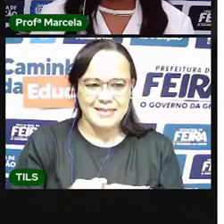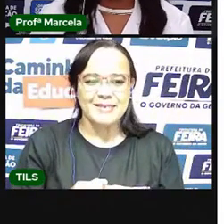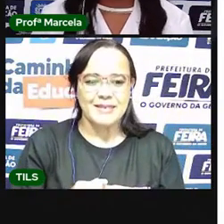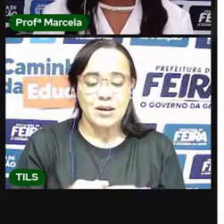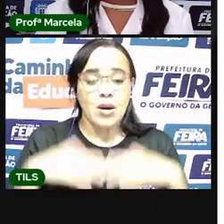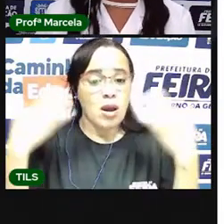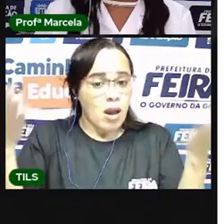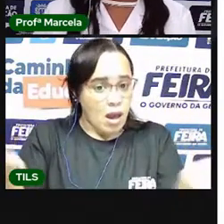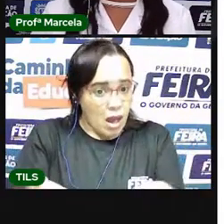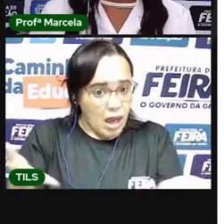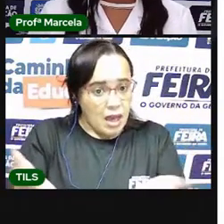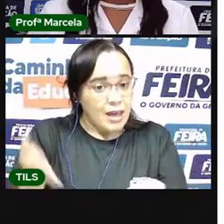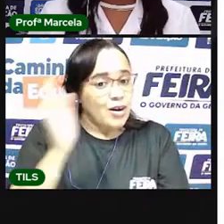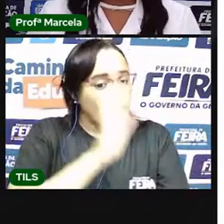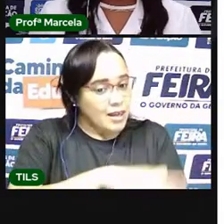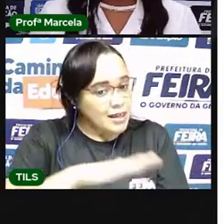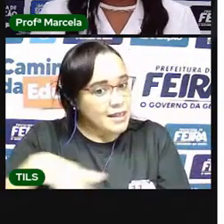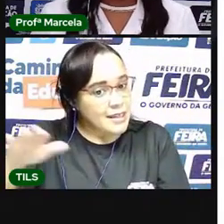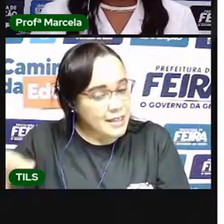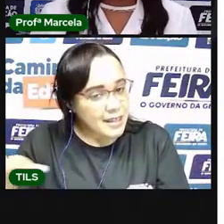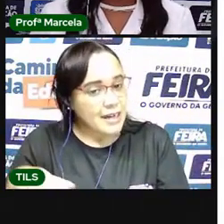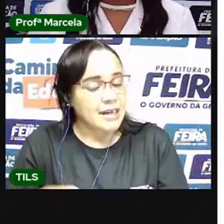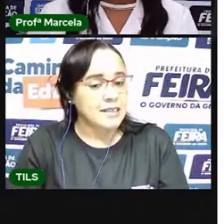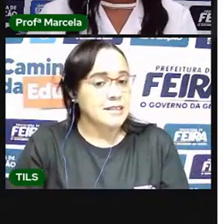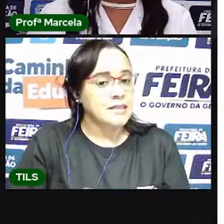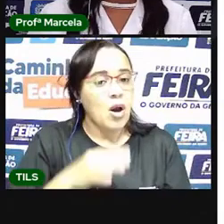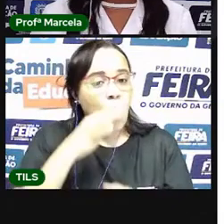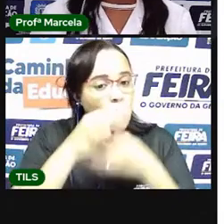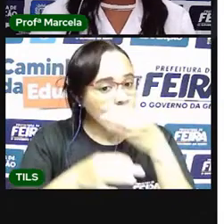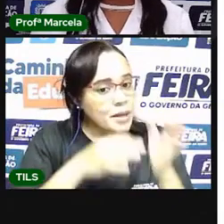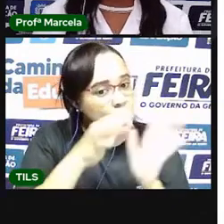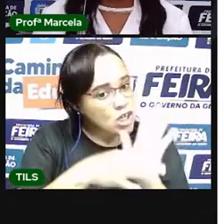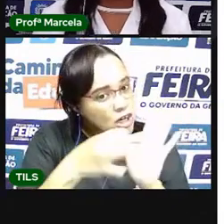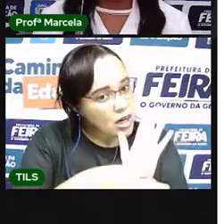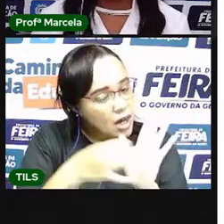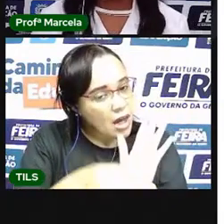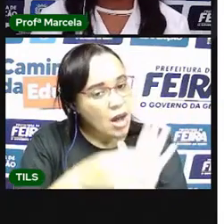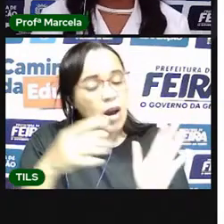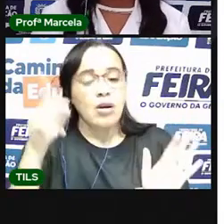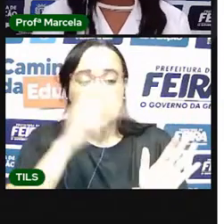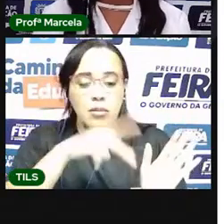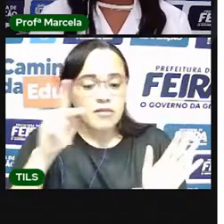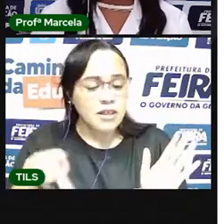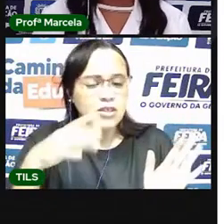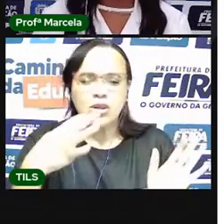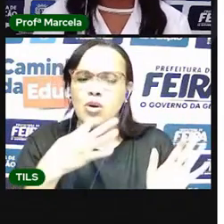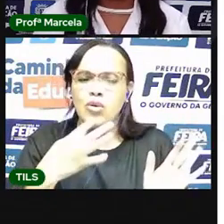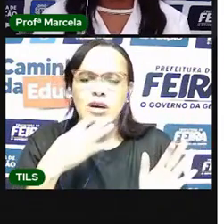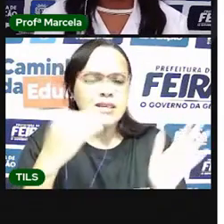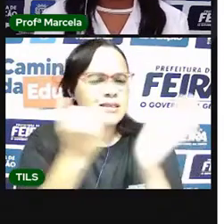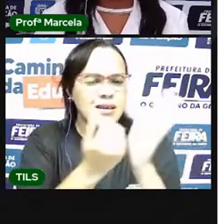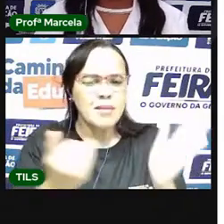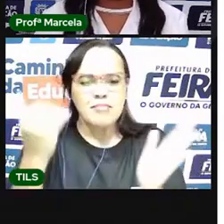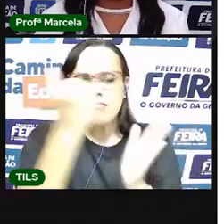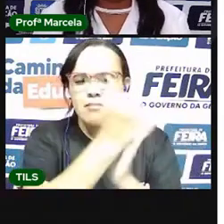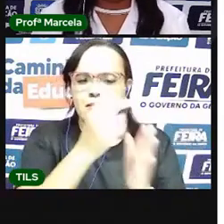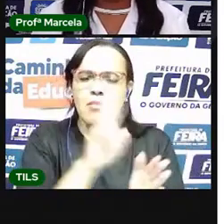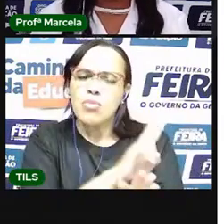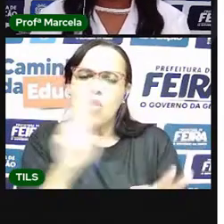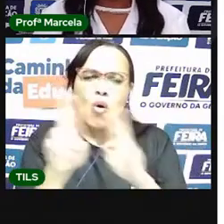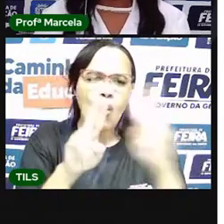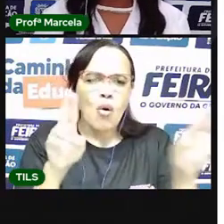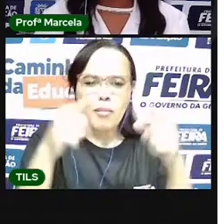Agora, crianças, eu tenho uma sugestão para vocês. Para vocês conhecerem mais sobre a origem dos nomes do povo